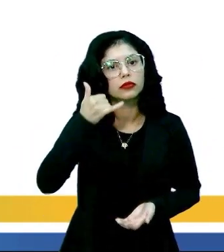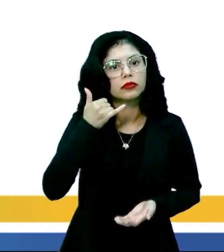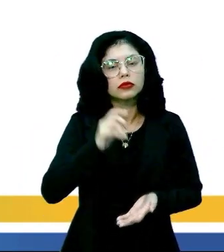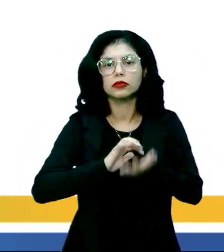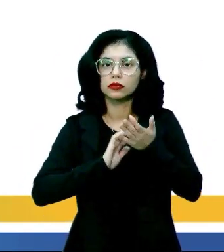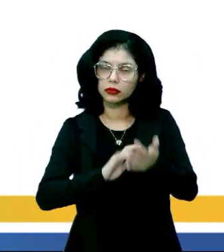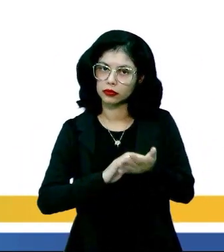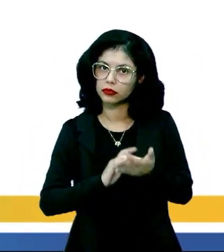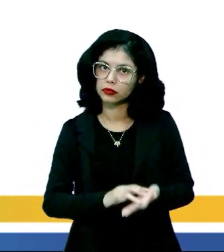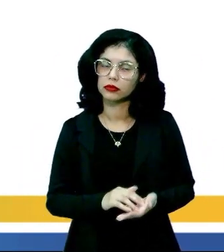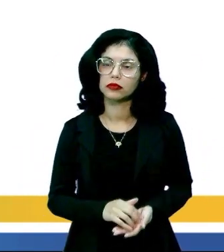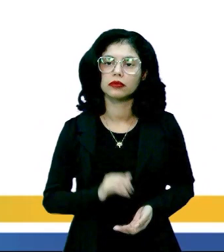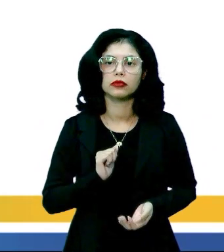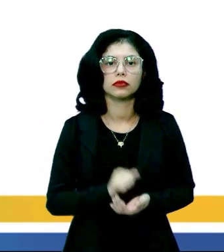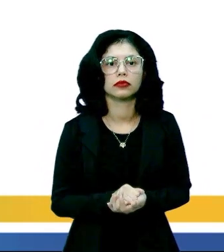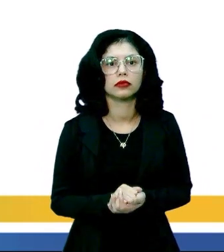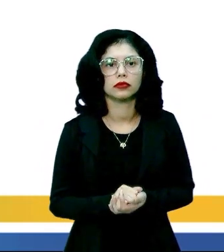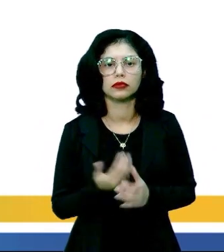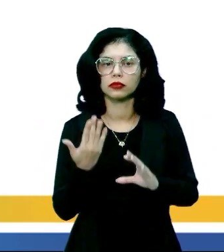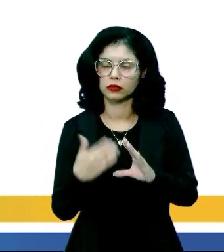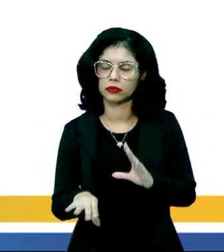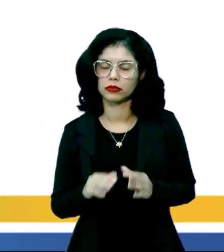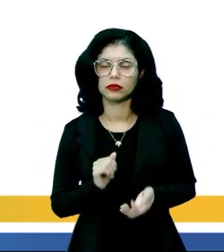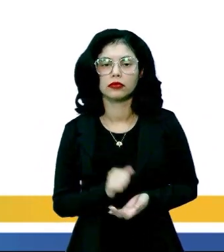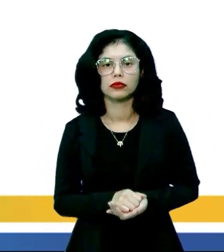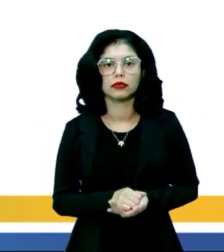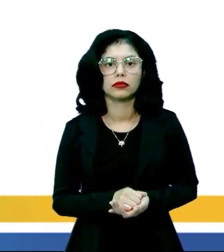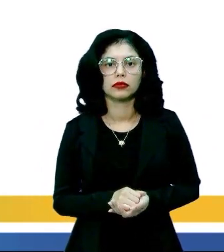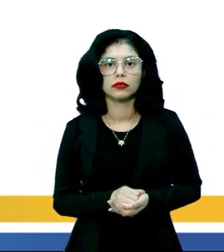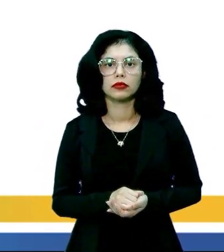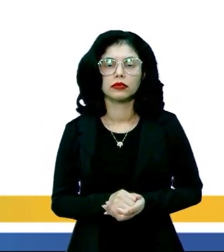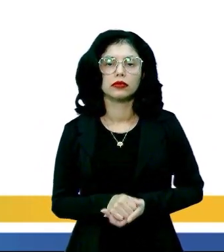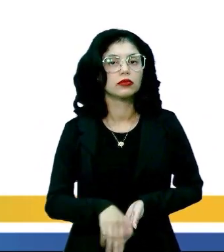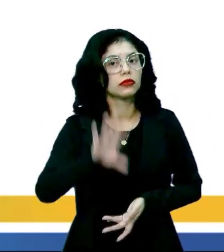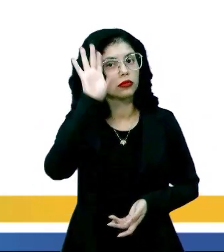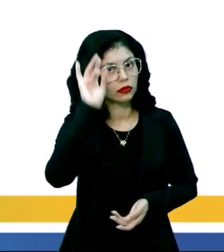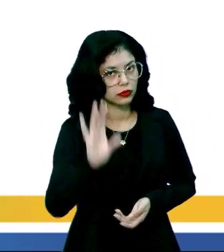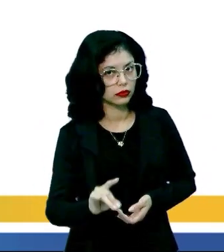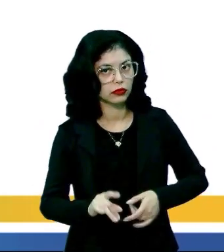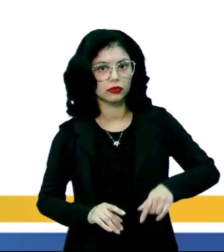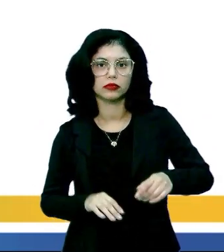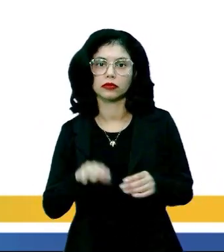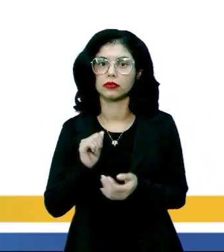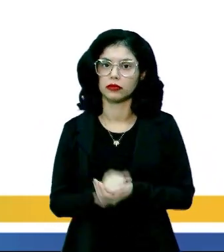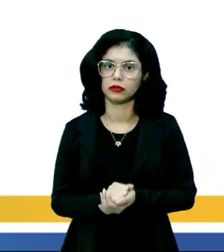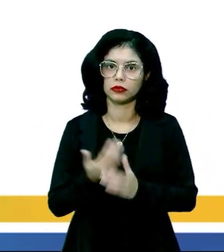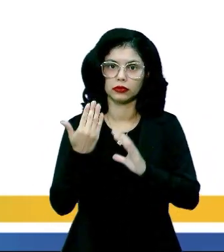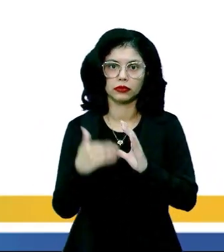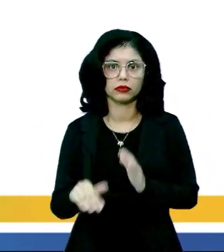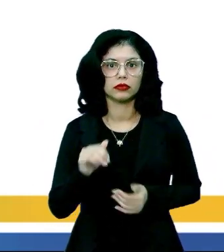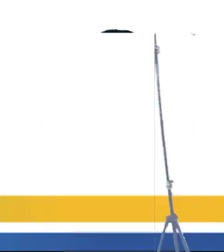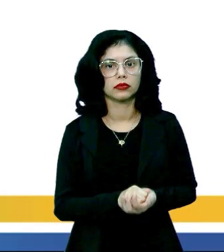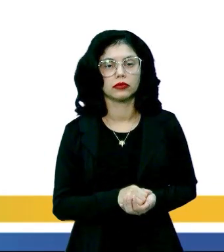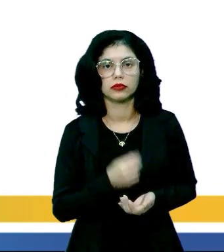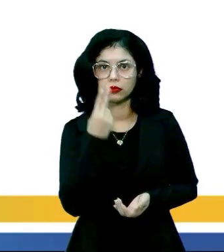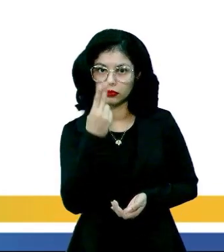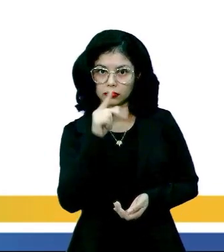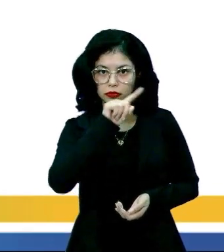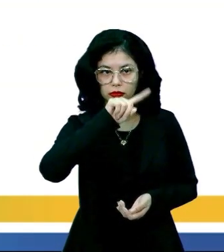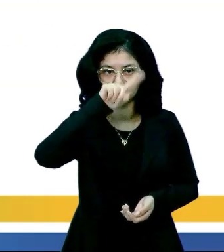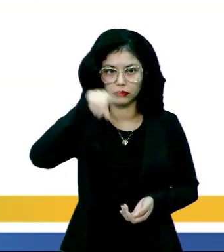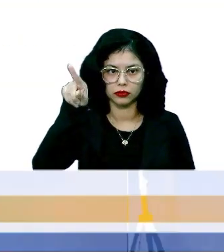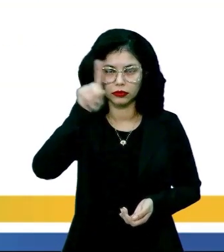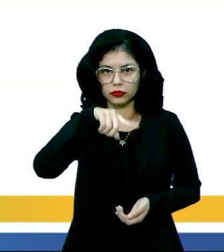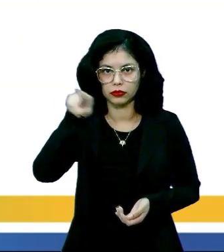avisa quando os contatos leem as mensagens. Ao lado de cada uma aparecem